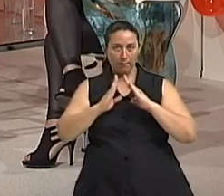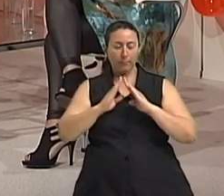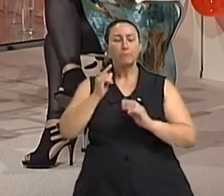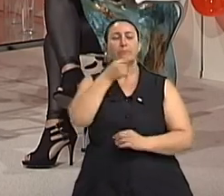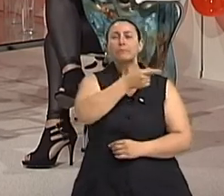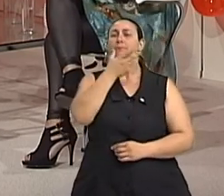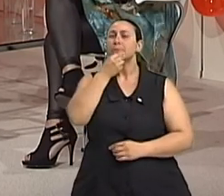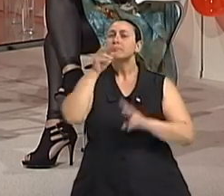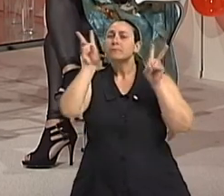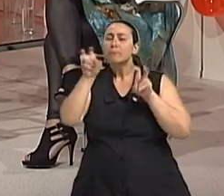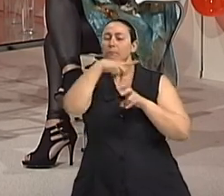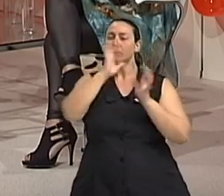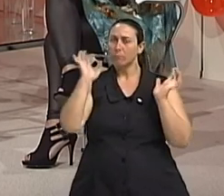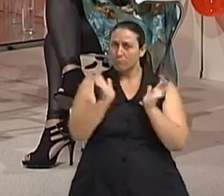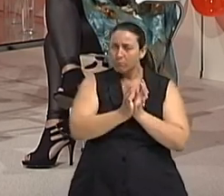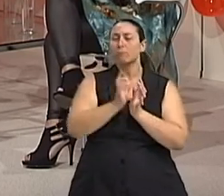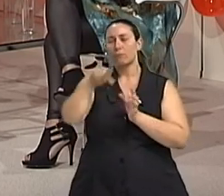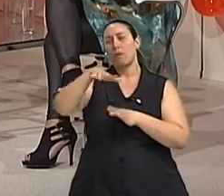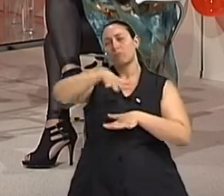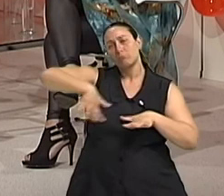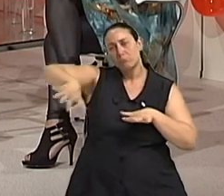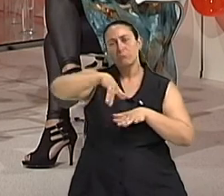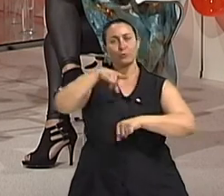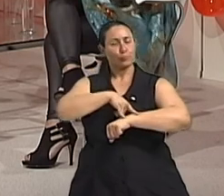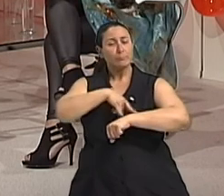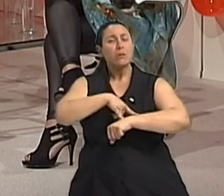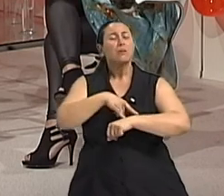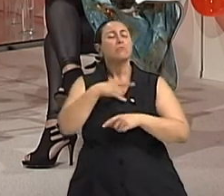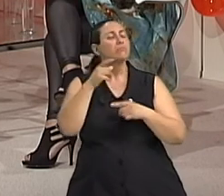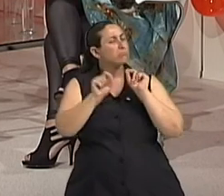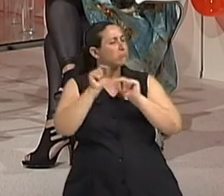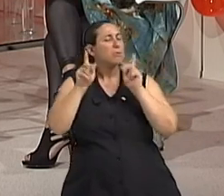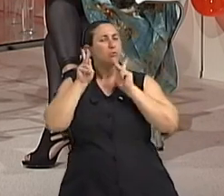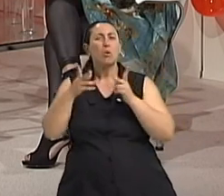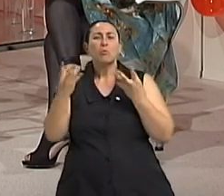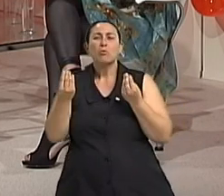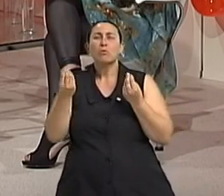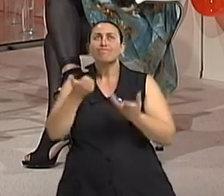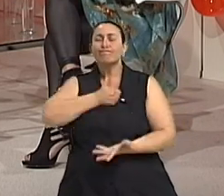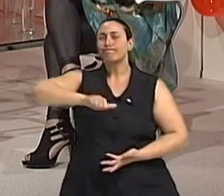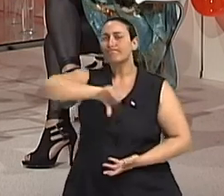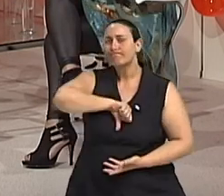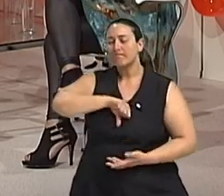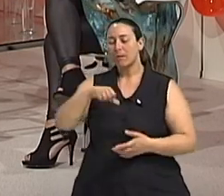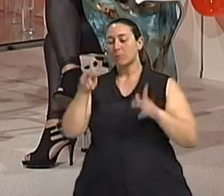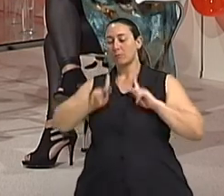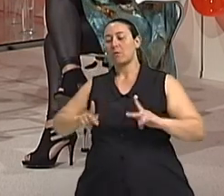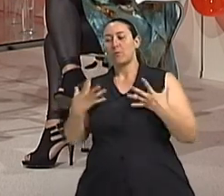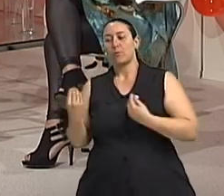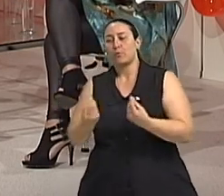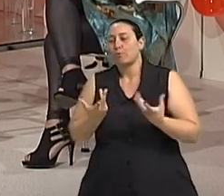pessoas se perguntam muito, é um assunto que bate com a autoestima das pessoas, é um assunto que